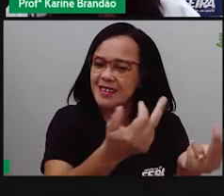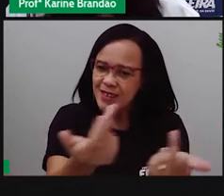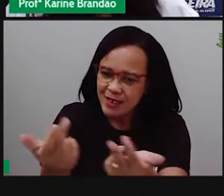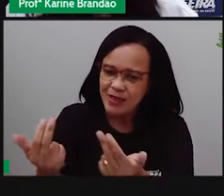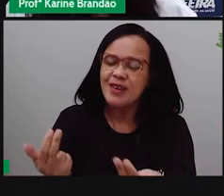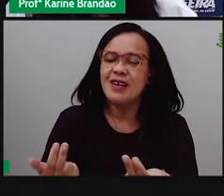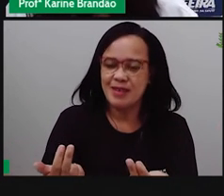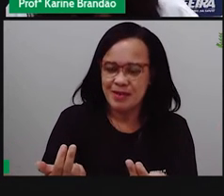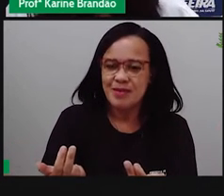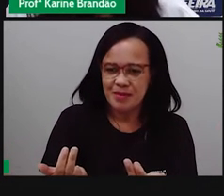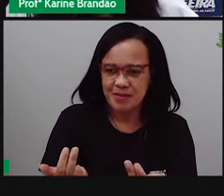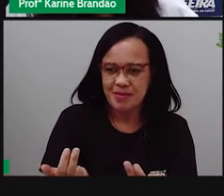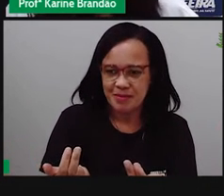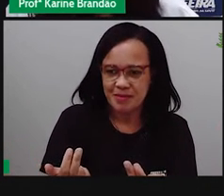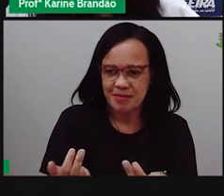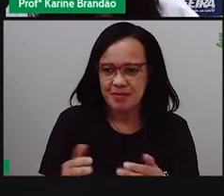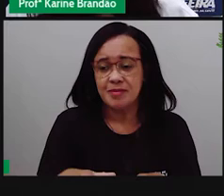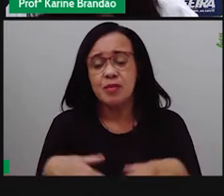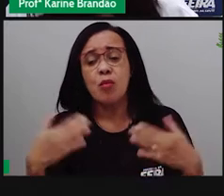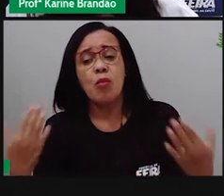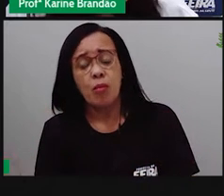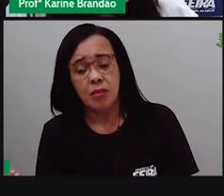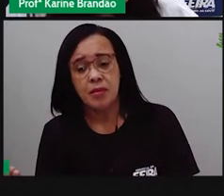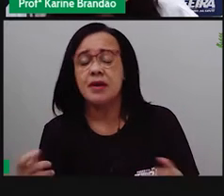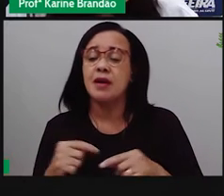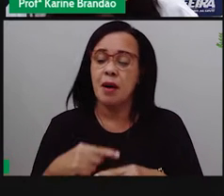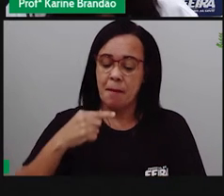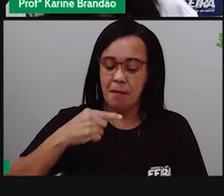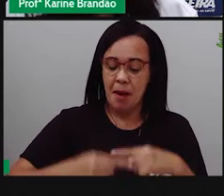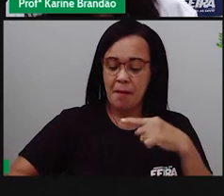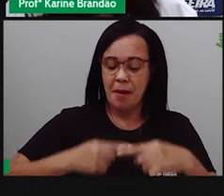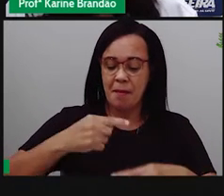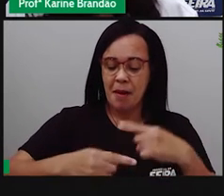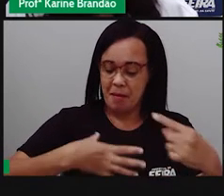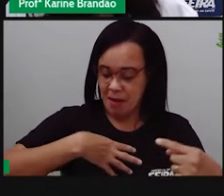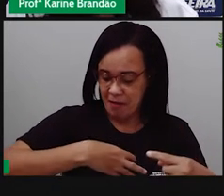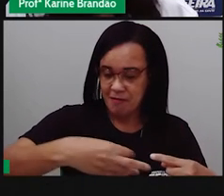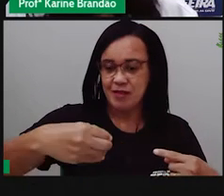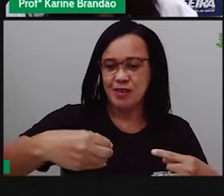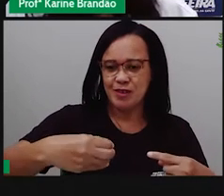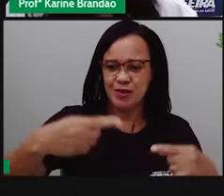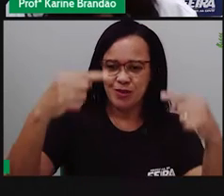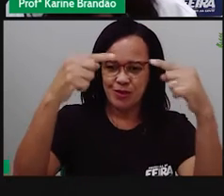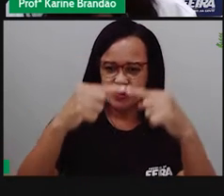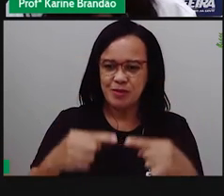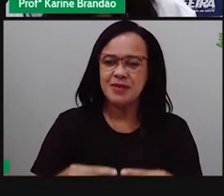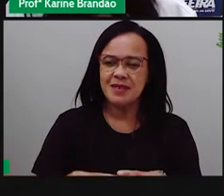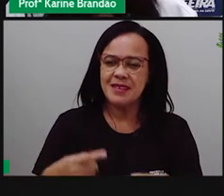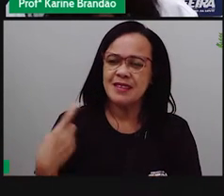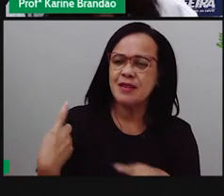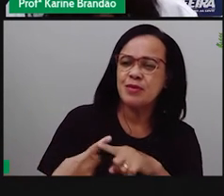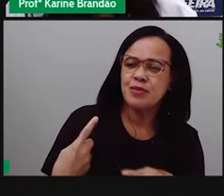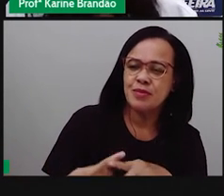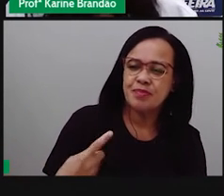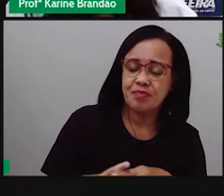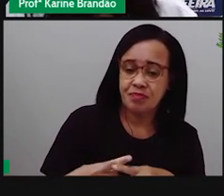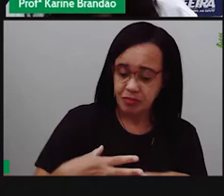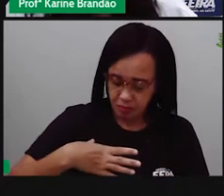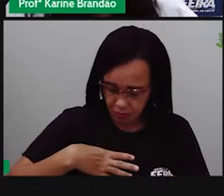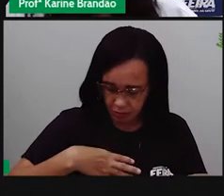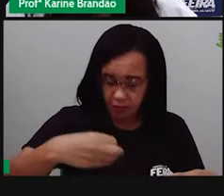filhos também podem ser chamados de pródigo, descendentes, né? Esses filhos, eles são diferentes em suas